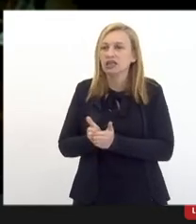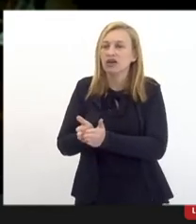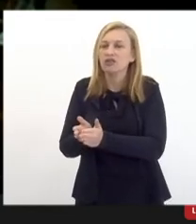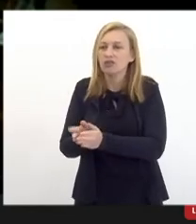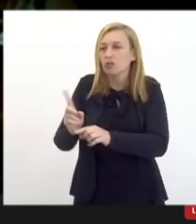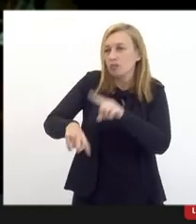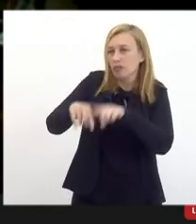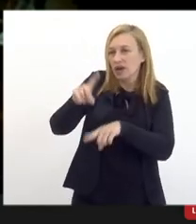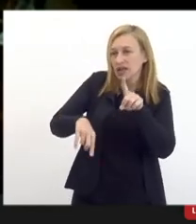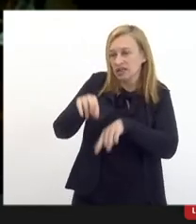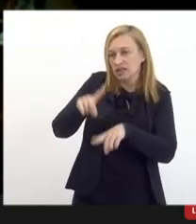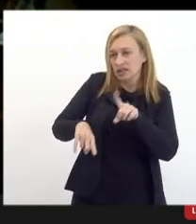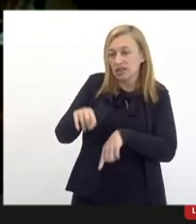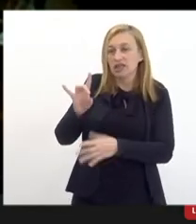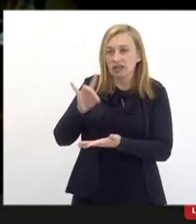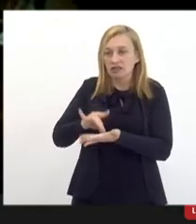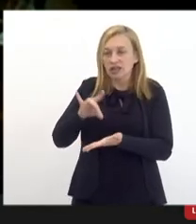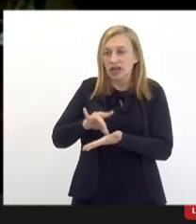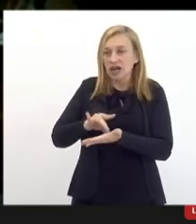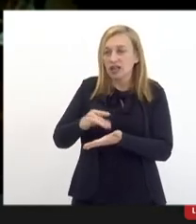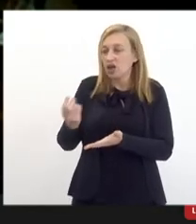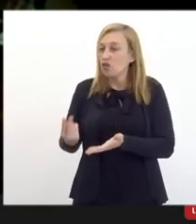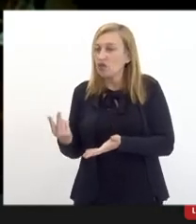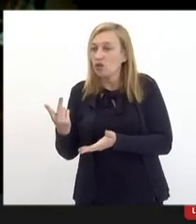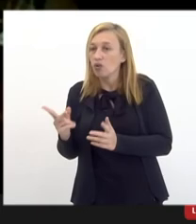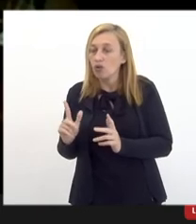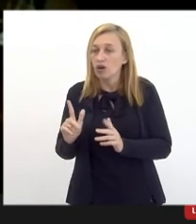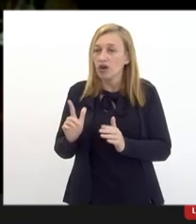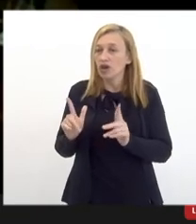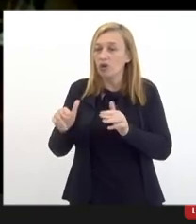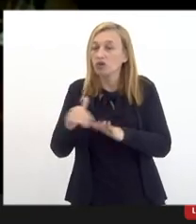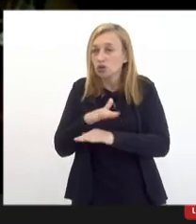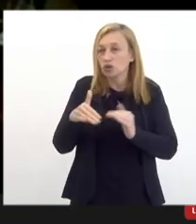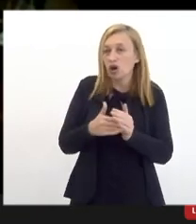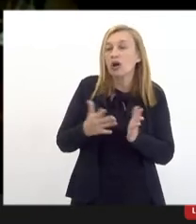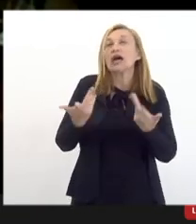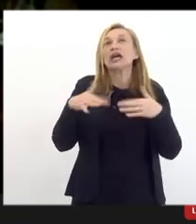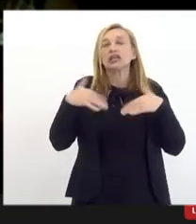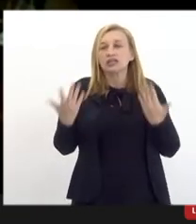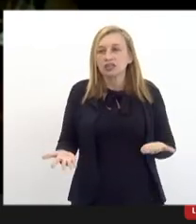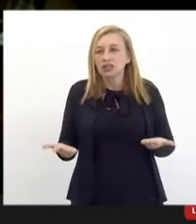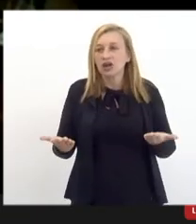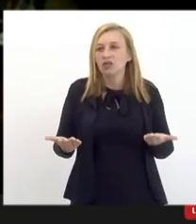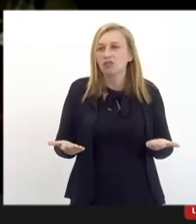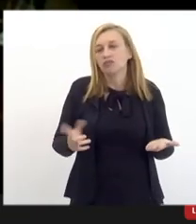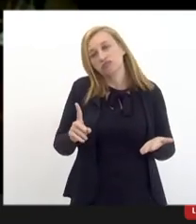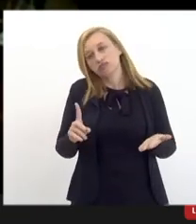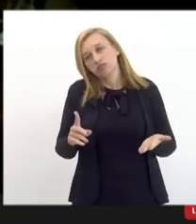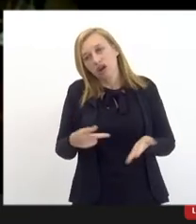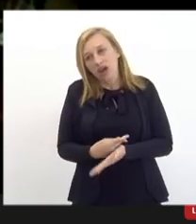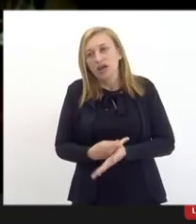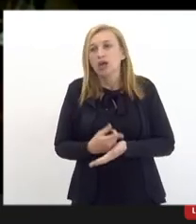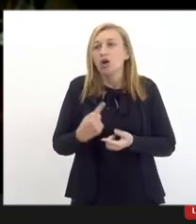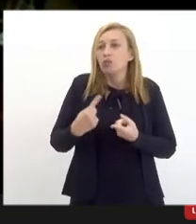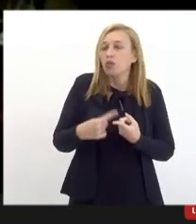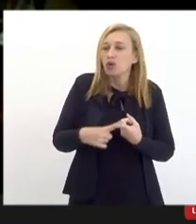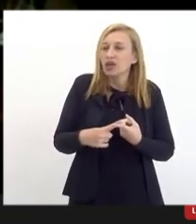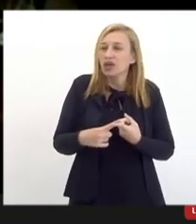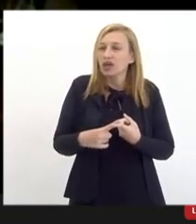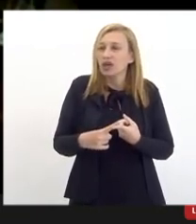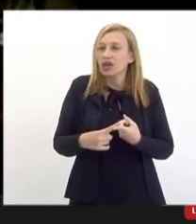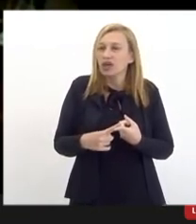total do navio. Então isso é uma apropriação indevida, inadequada porque fica